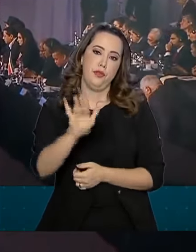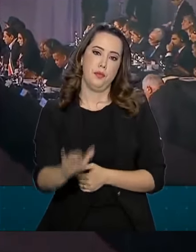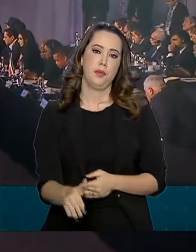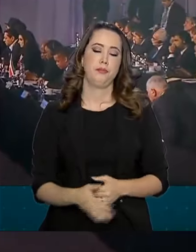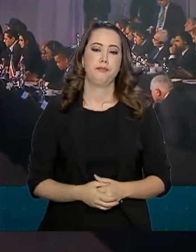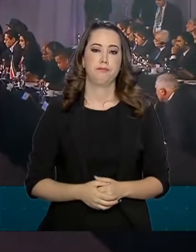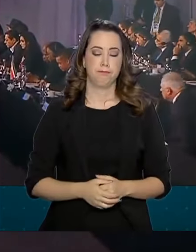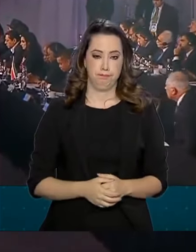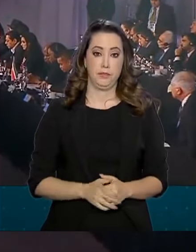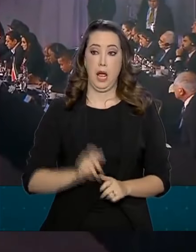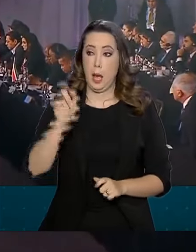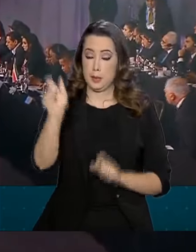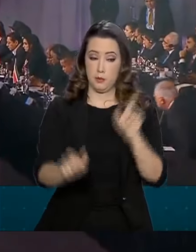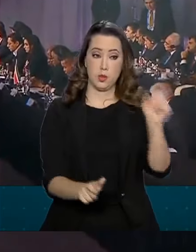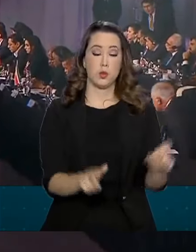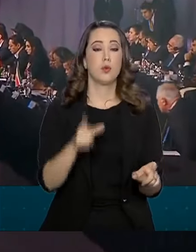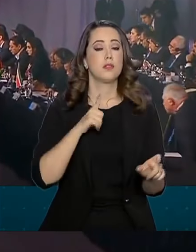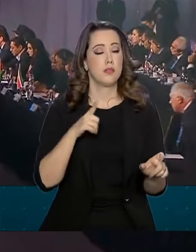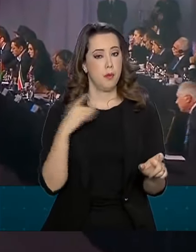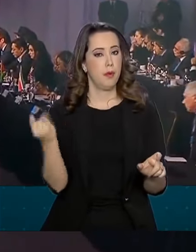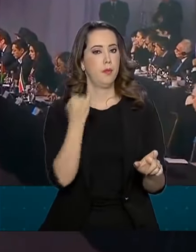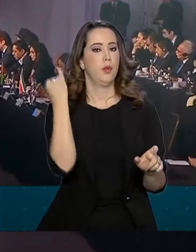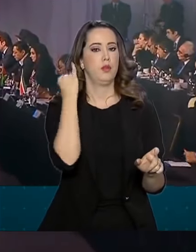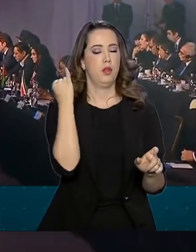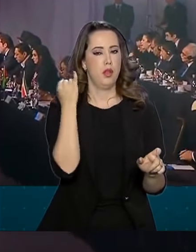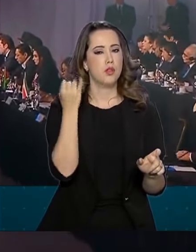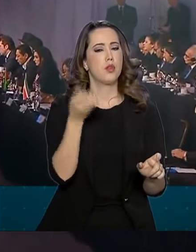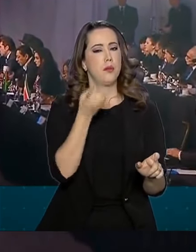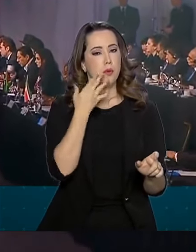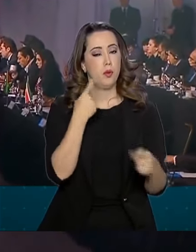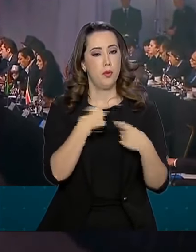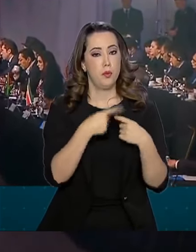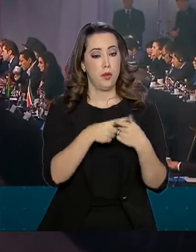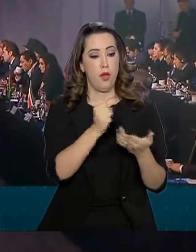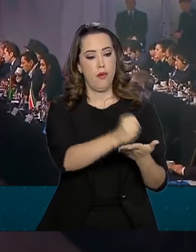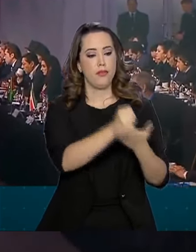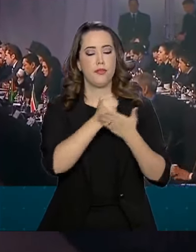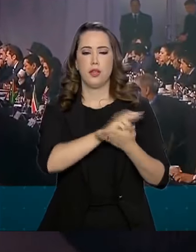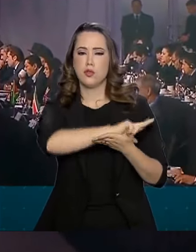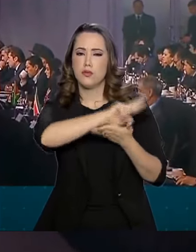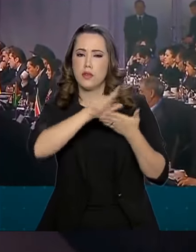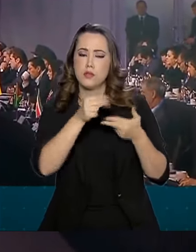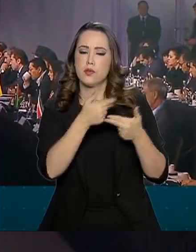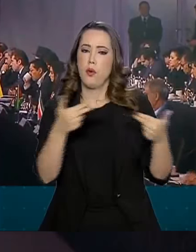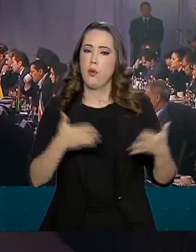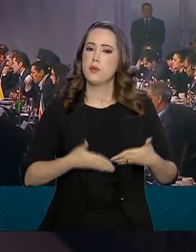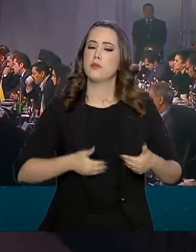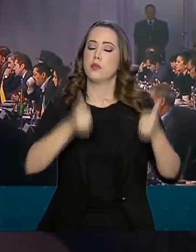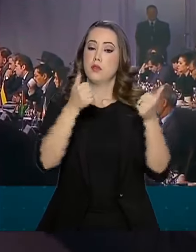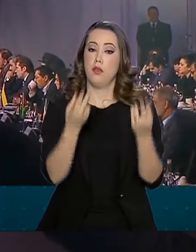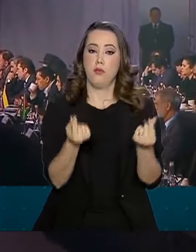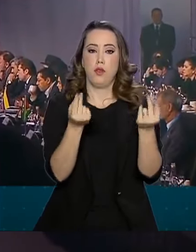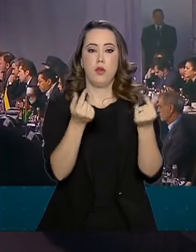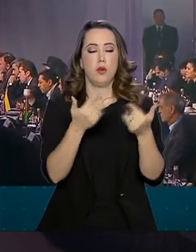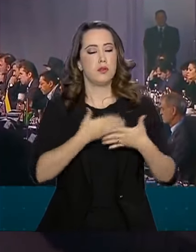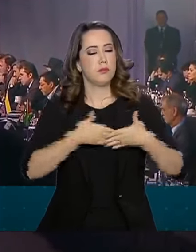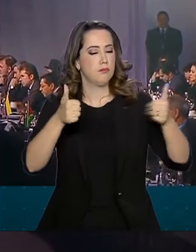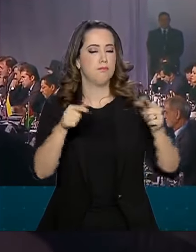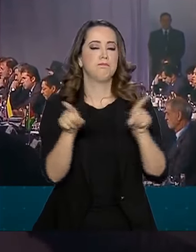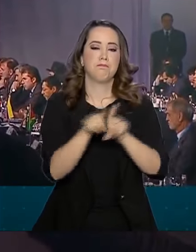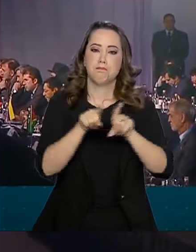O consumidor também ganha com oferta de produtos de maior qualidade e a preços mais acessíveis.